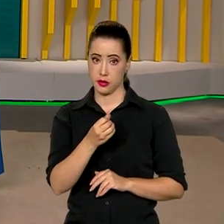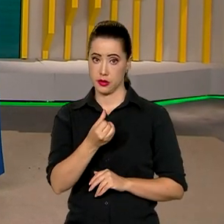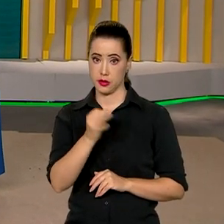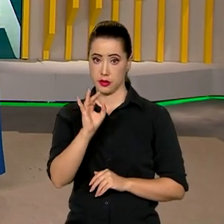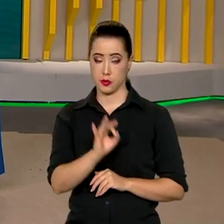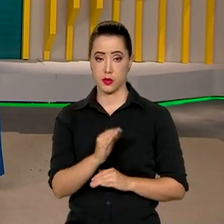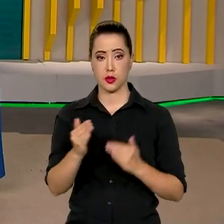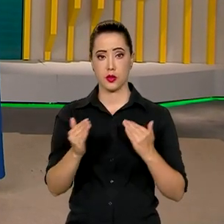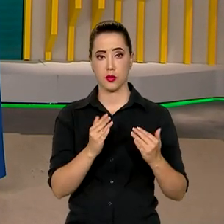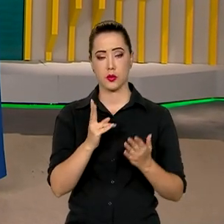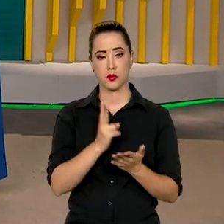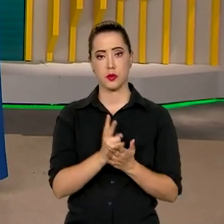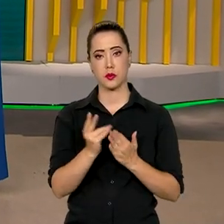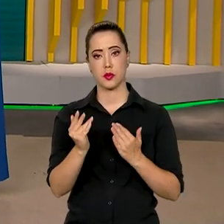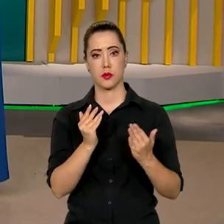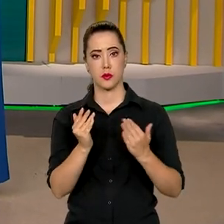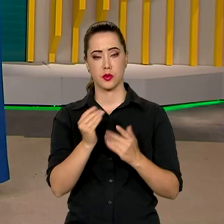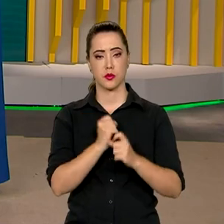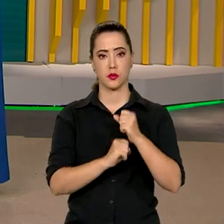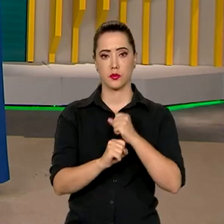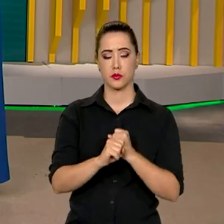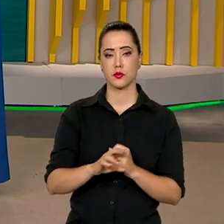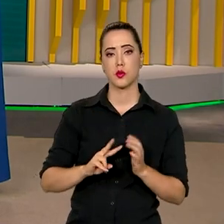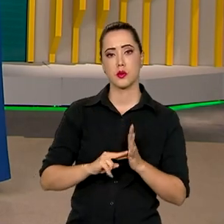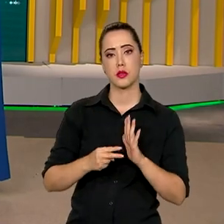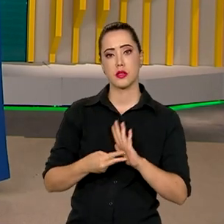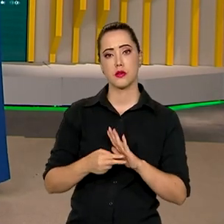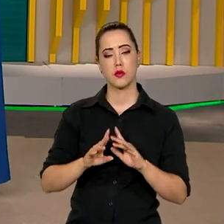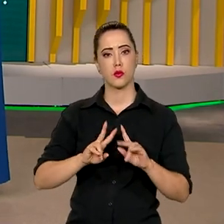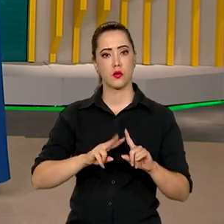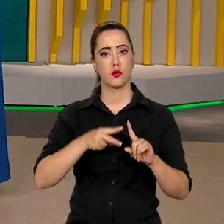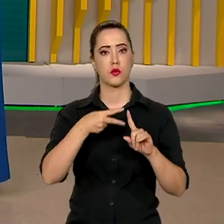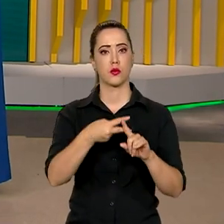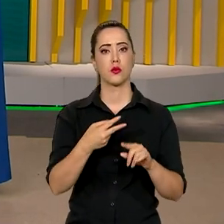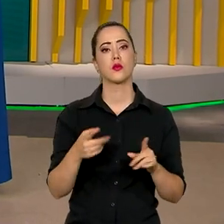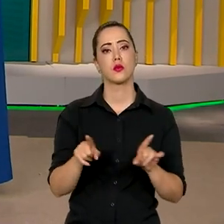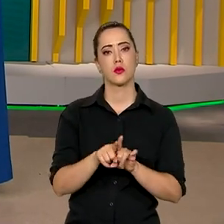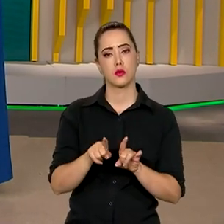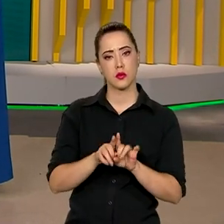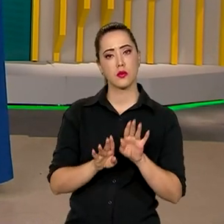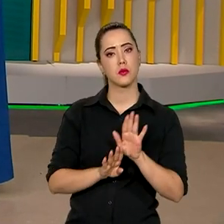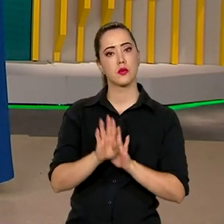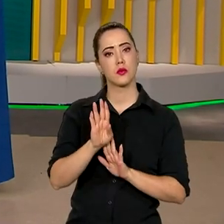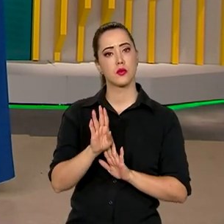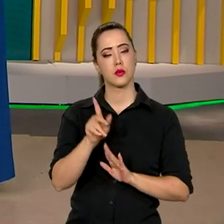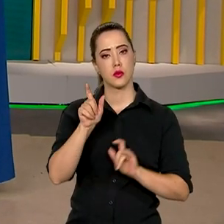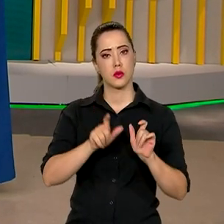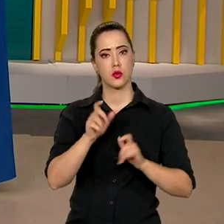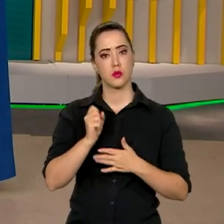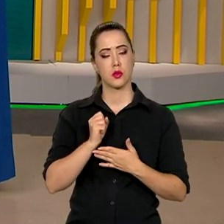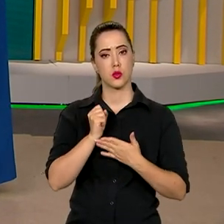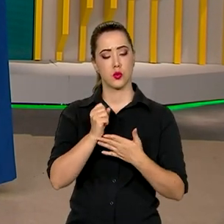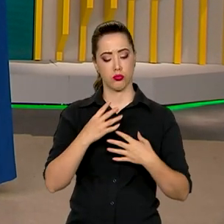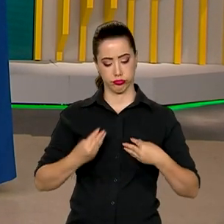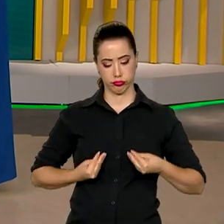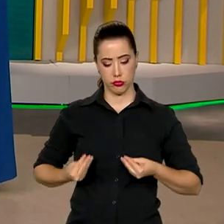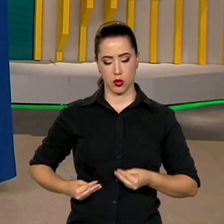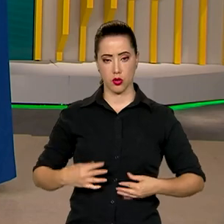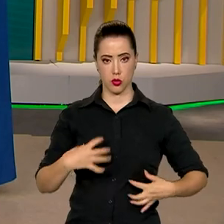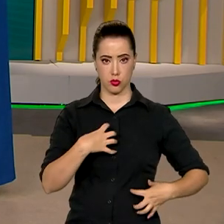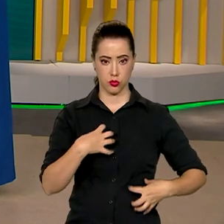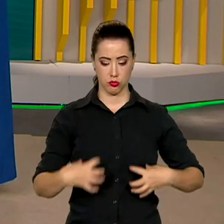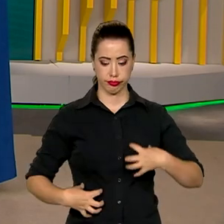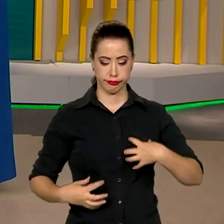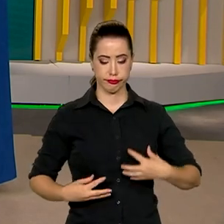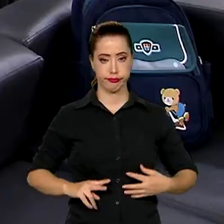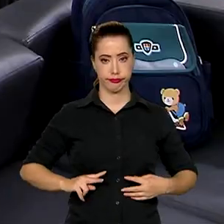comparação com o mesmo período do ano passado, ou seja, mais que dobrou. Também cresceram os números de doadores e de transplantes